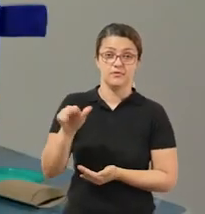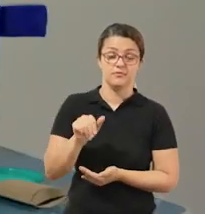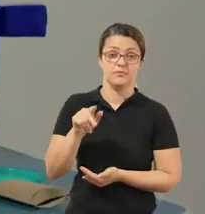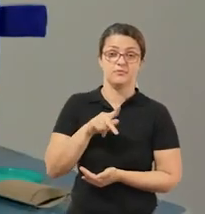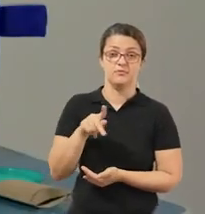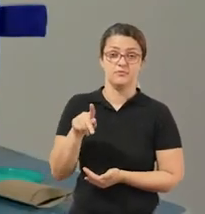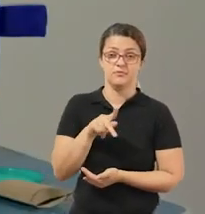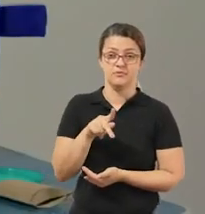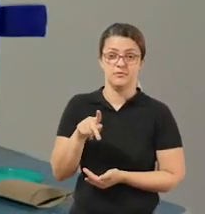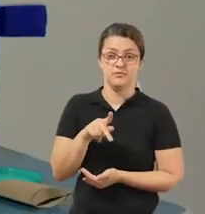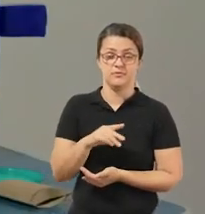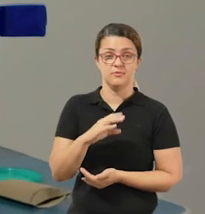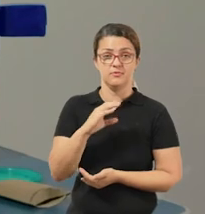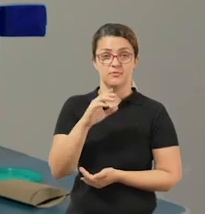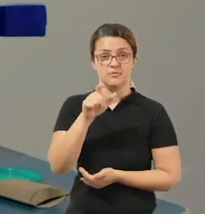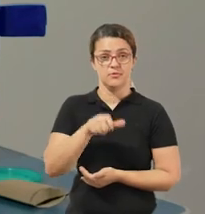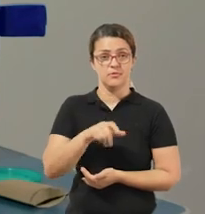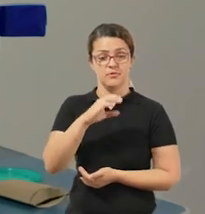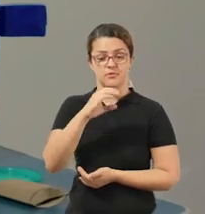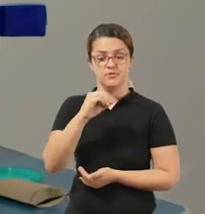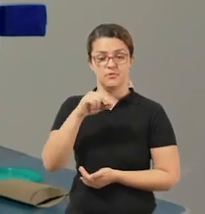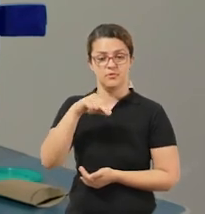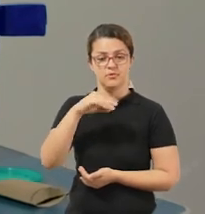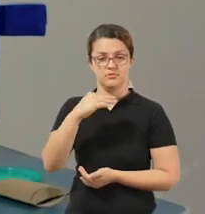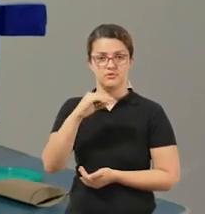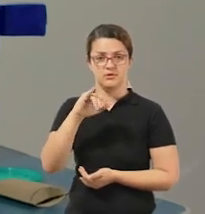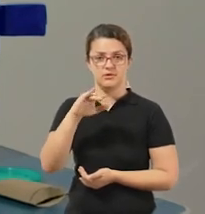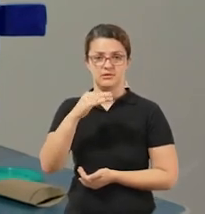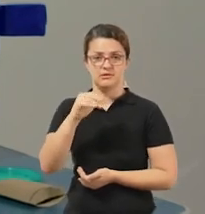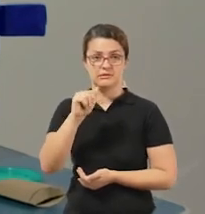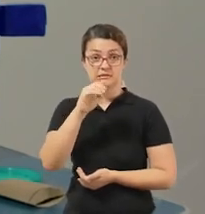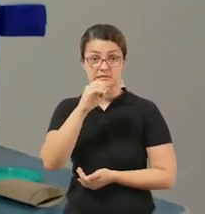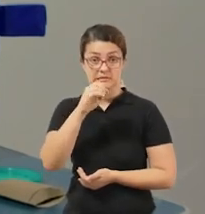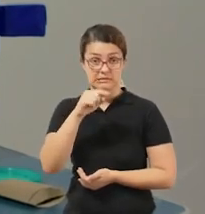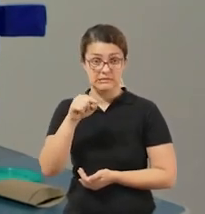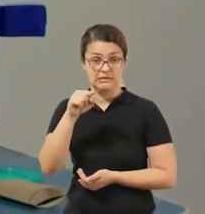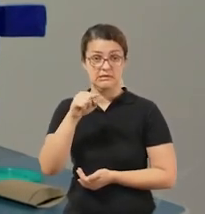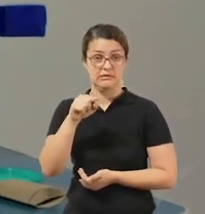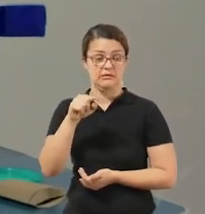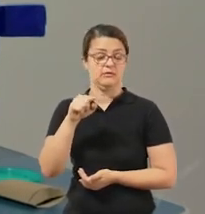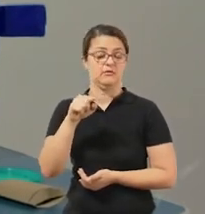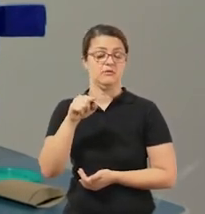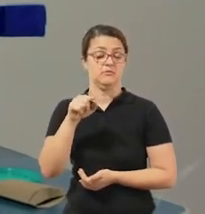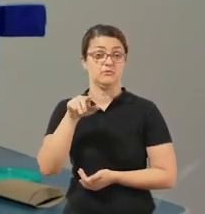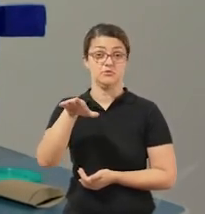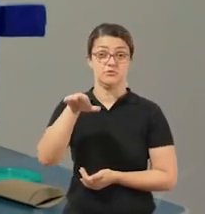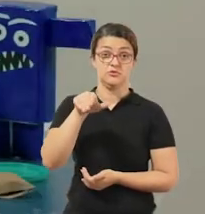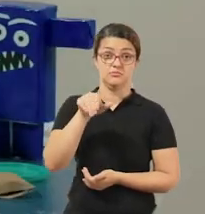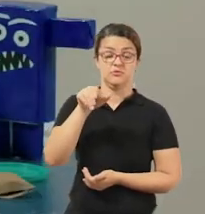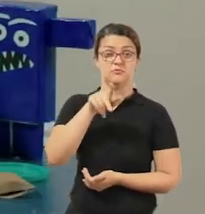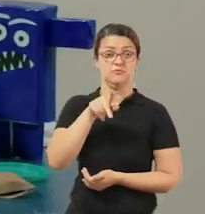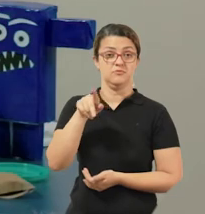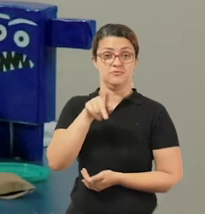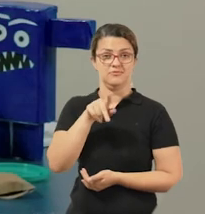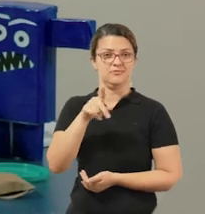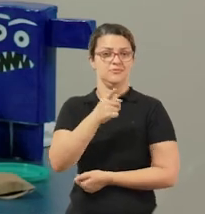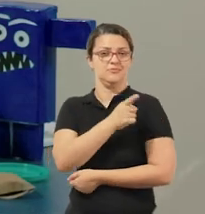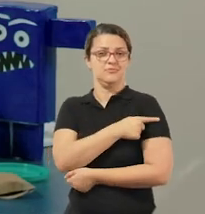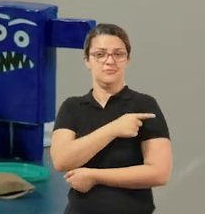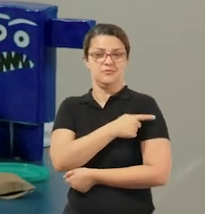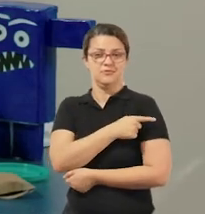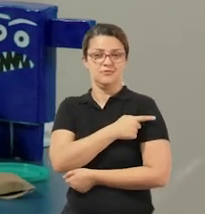chamar a professora Conceição, que também faz parte da Rede Municipal de Ensino daqui de Itapevi. E a professora do